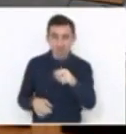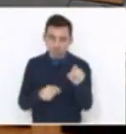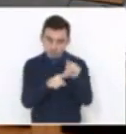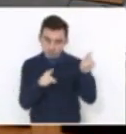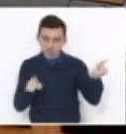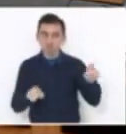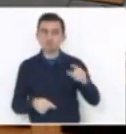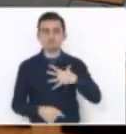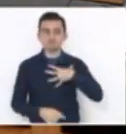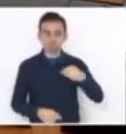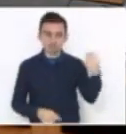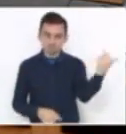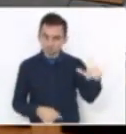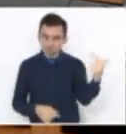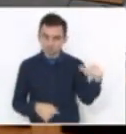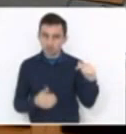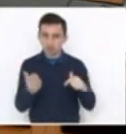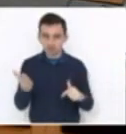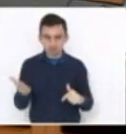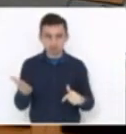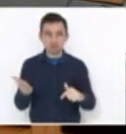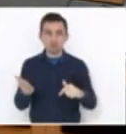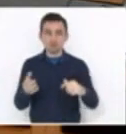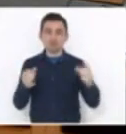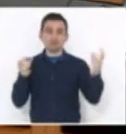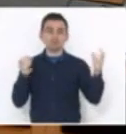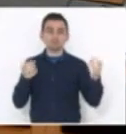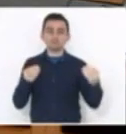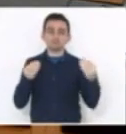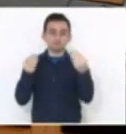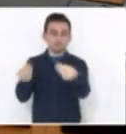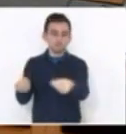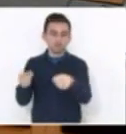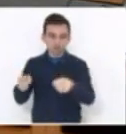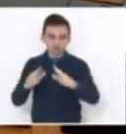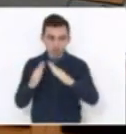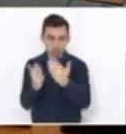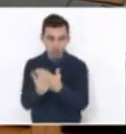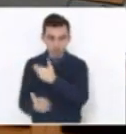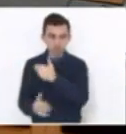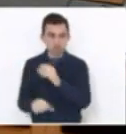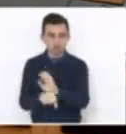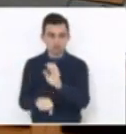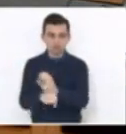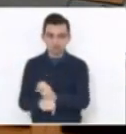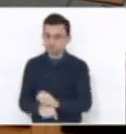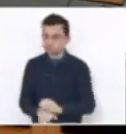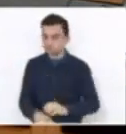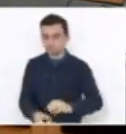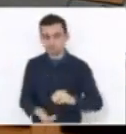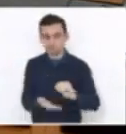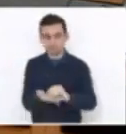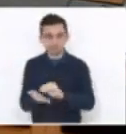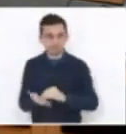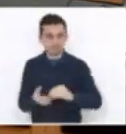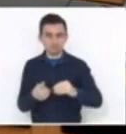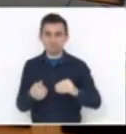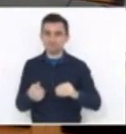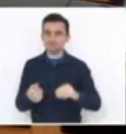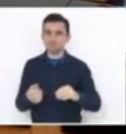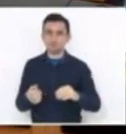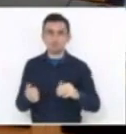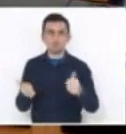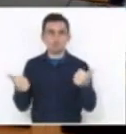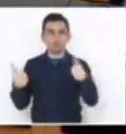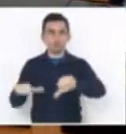neto de vocês, parentes de vocês, tinha condições de deixar os seus filhos nas escolas estaduais, da precariedade que tem. Então, senhor presidente,